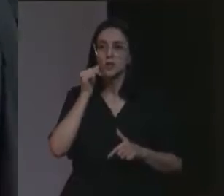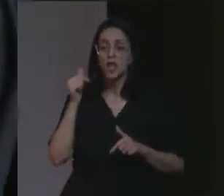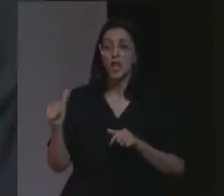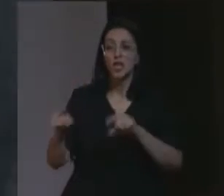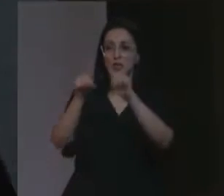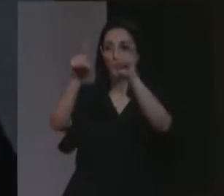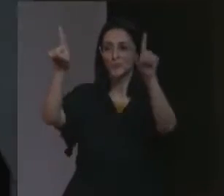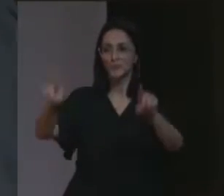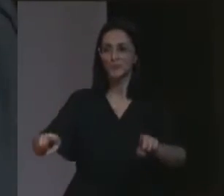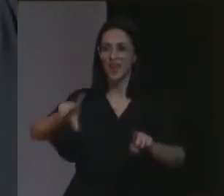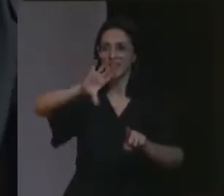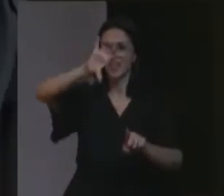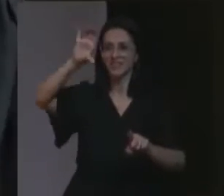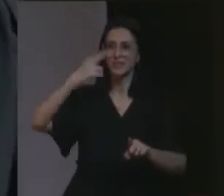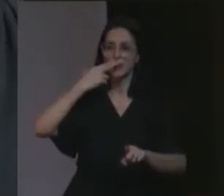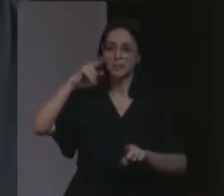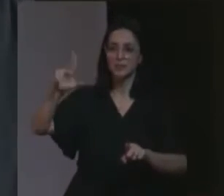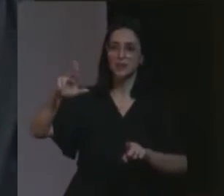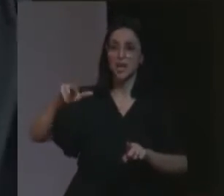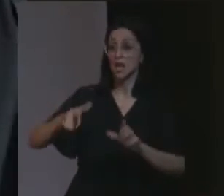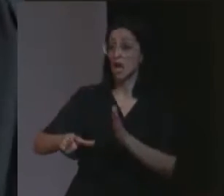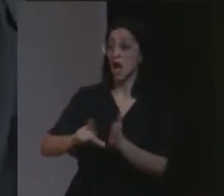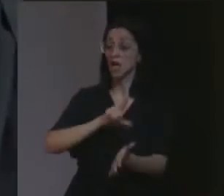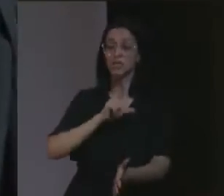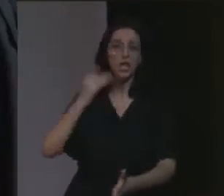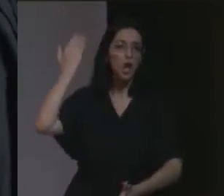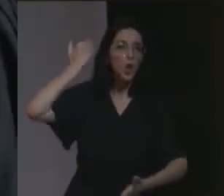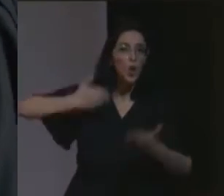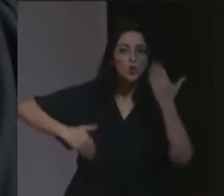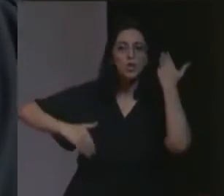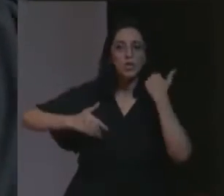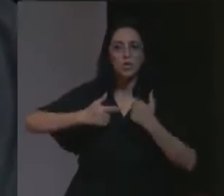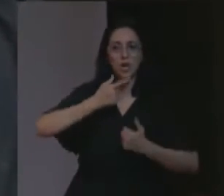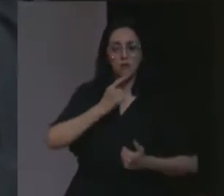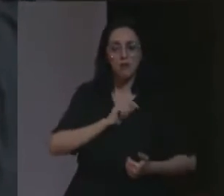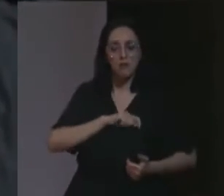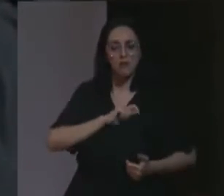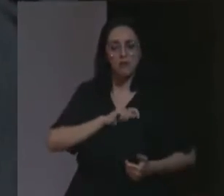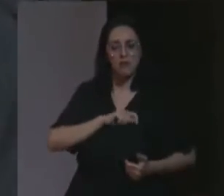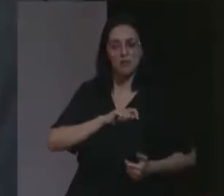nas câmaras de gás, ele, aproveitava, para descer, para orelhas, era um sádico,